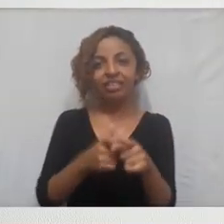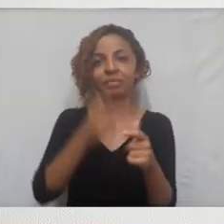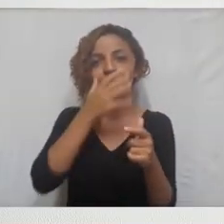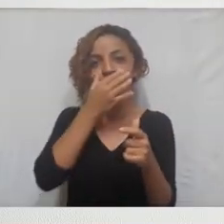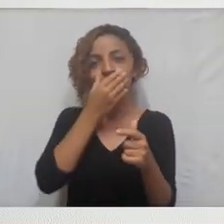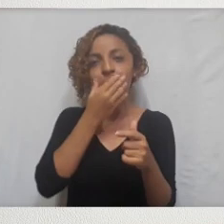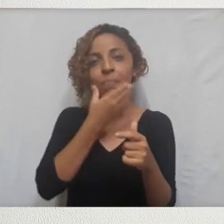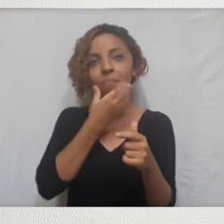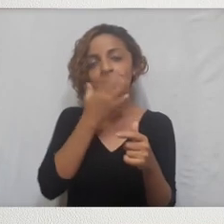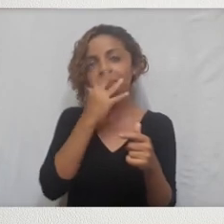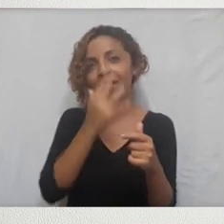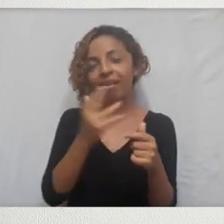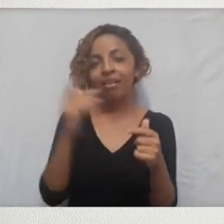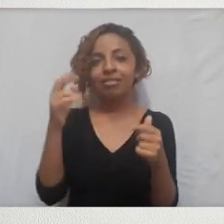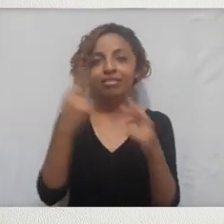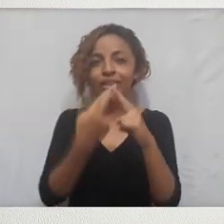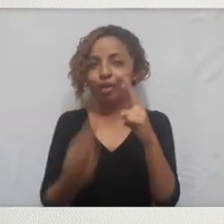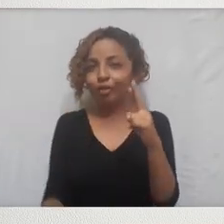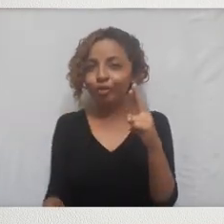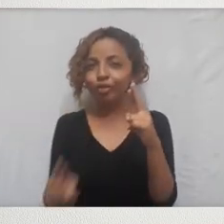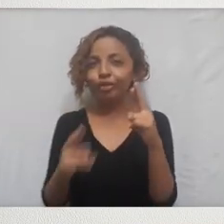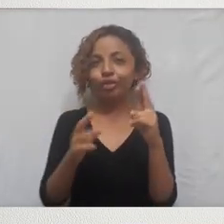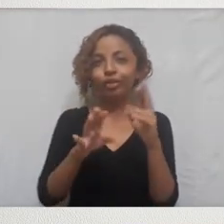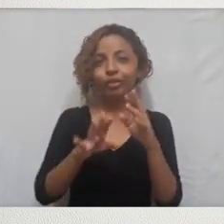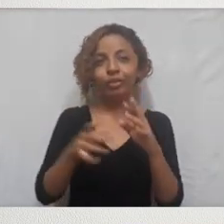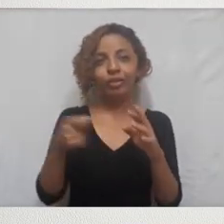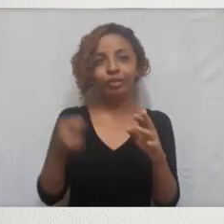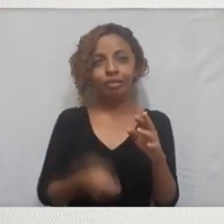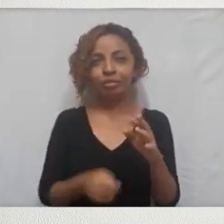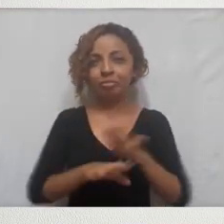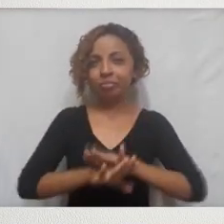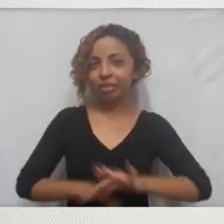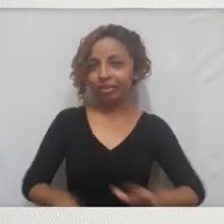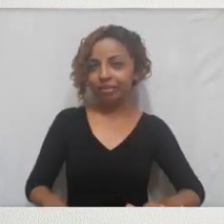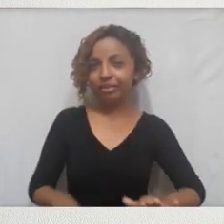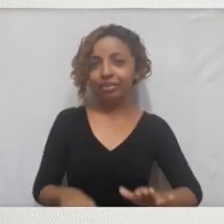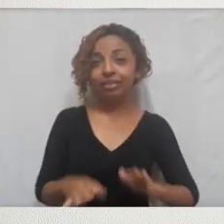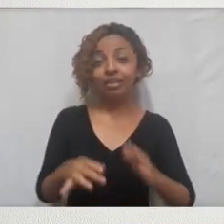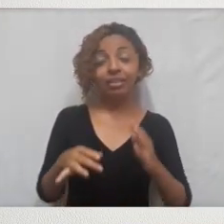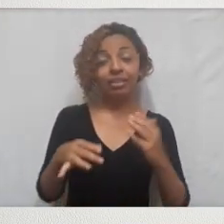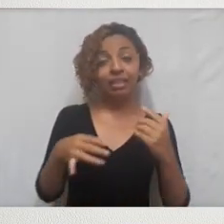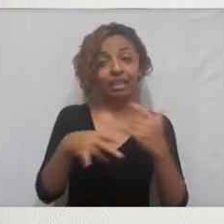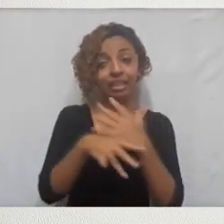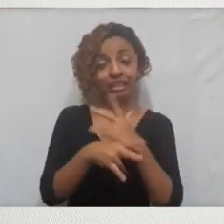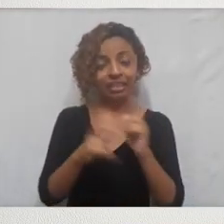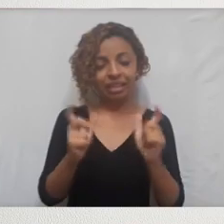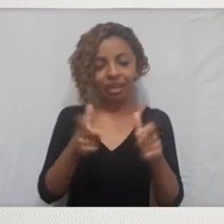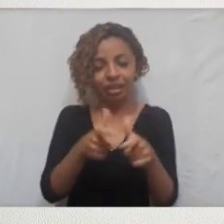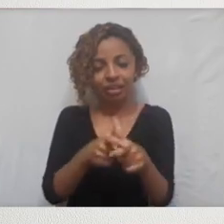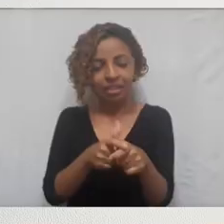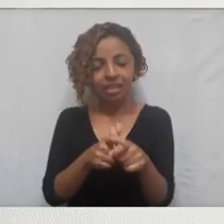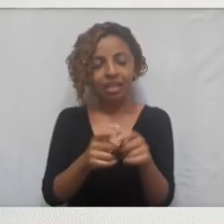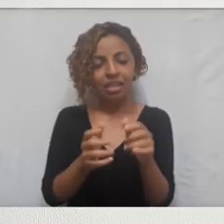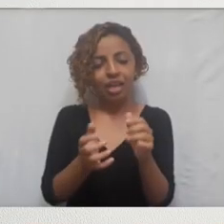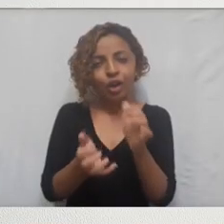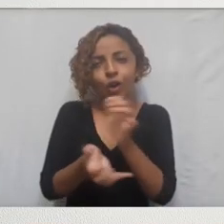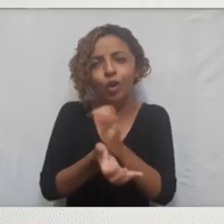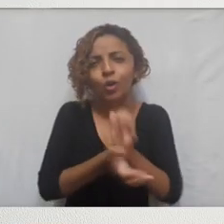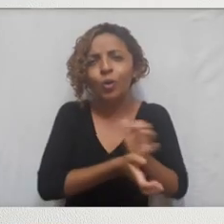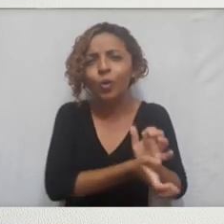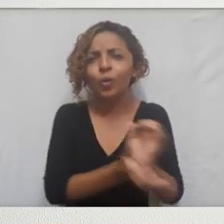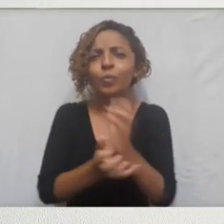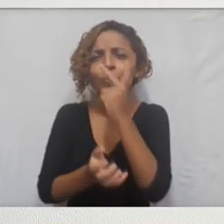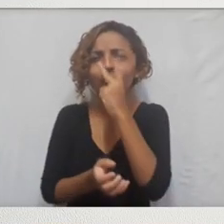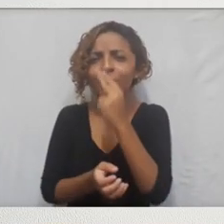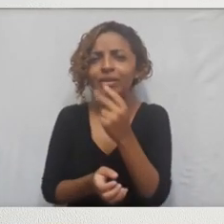conservadora, um conforto provinciano, né? De uma pequena comunidade, de pequenas associações,